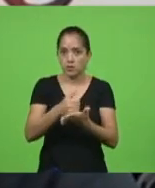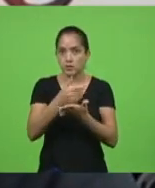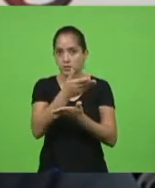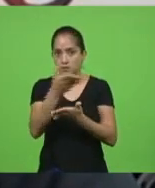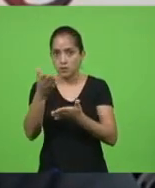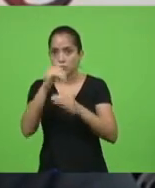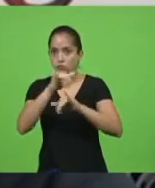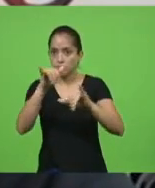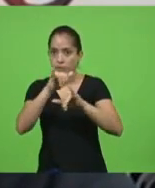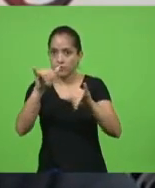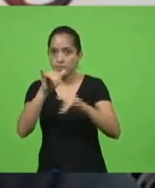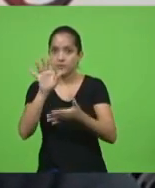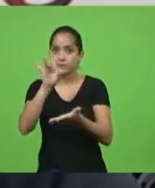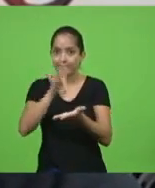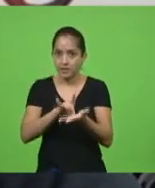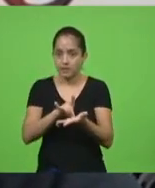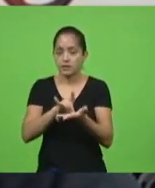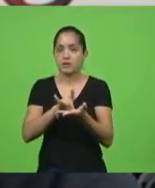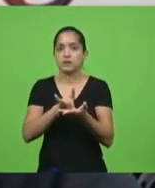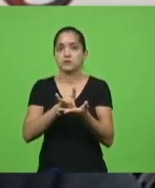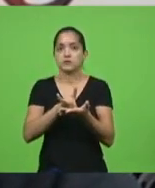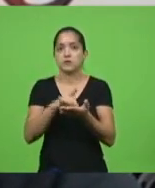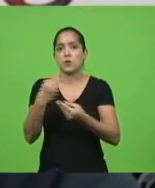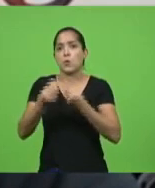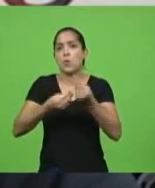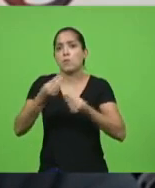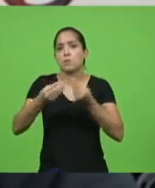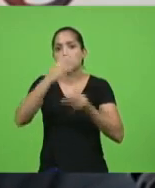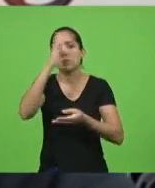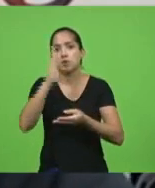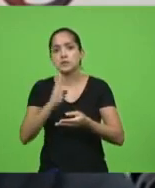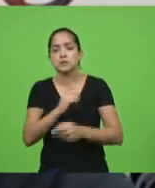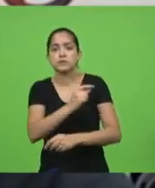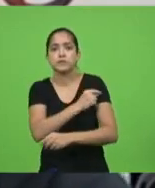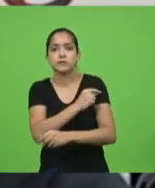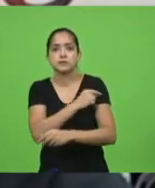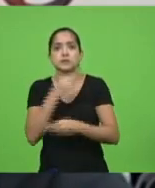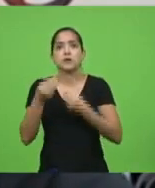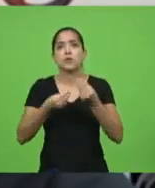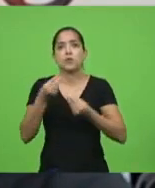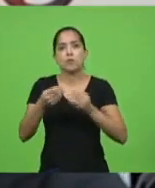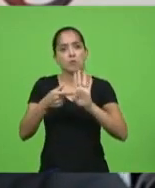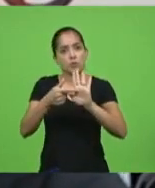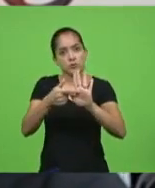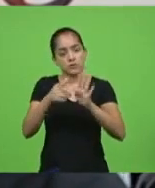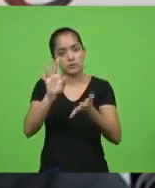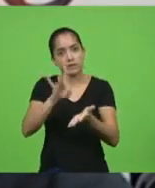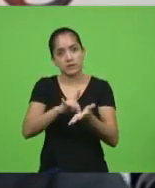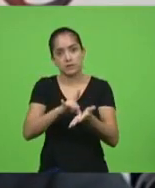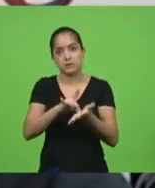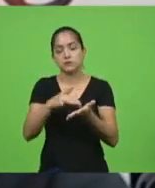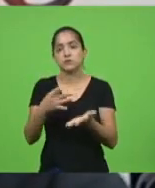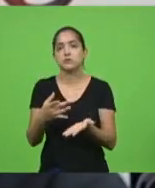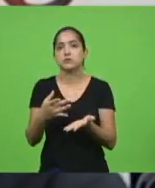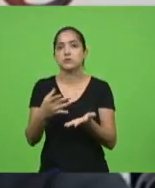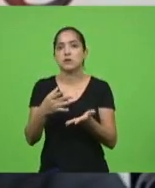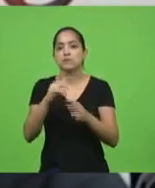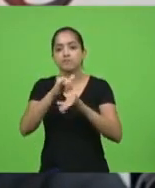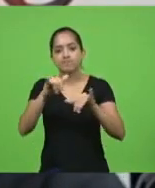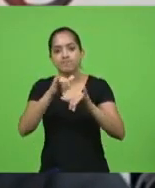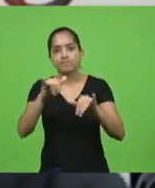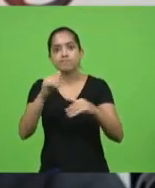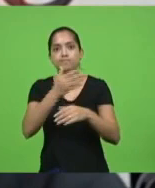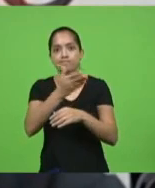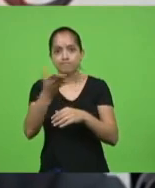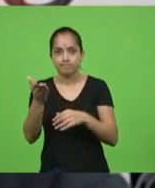reais sobre a situação das vacinas e semana que vem eu vou levar isso aqui de forma mais sucinta ainda para o plenário para melhor